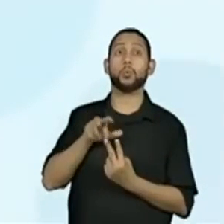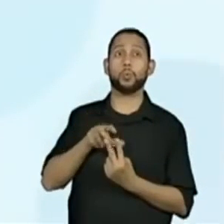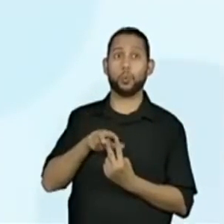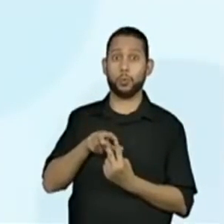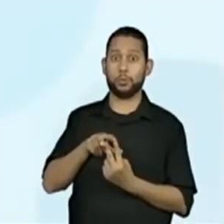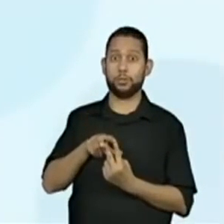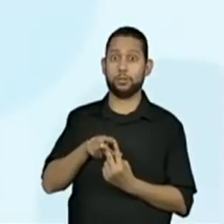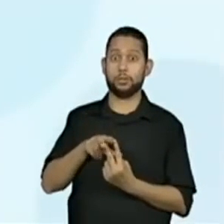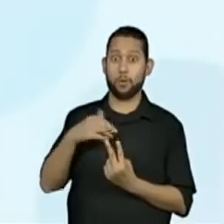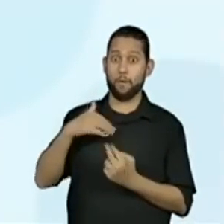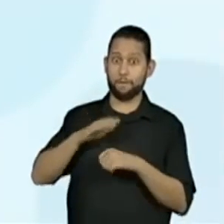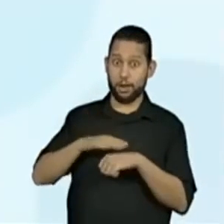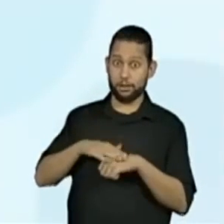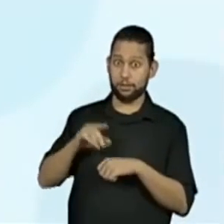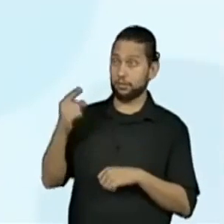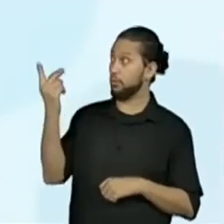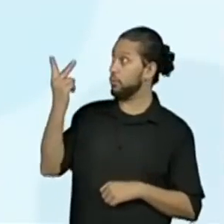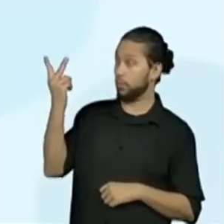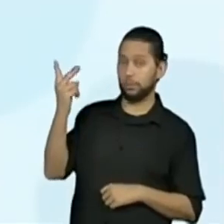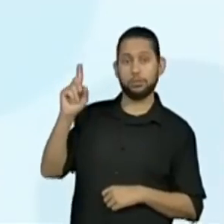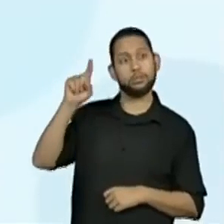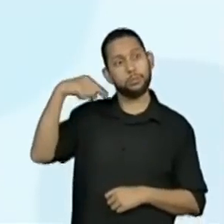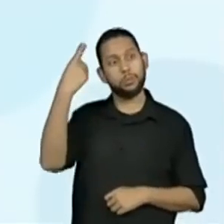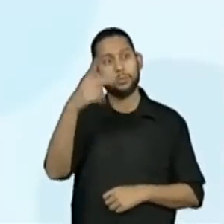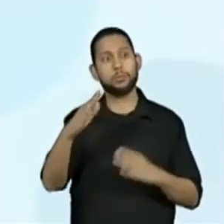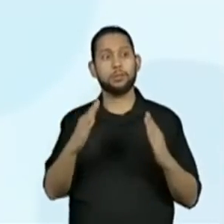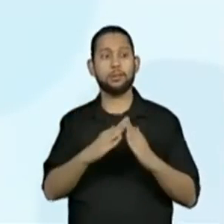desafio para que você, na sua casa,